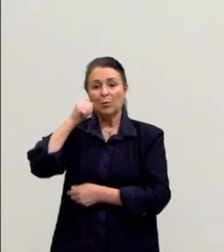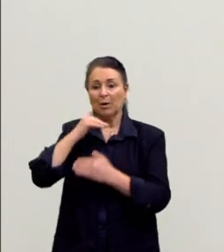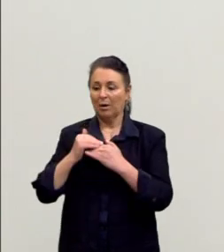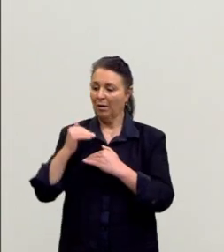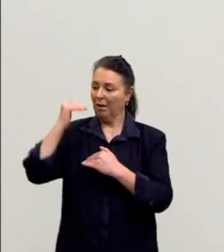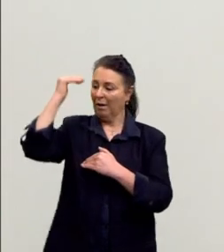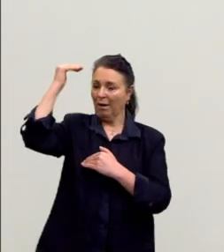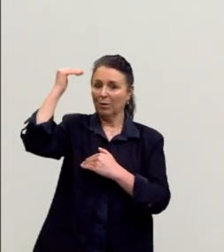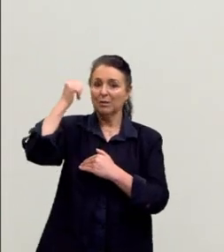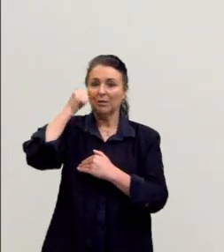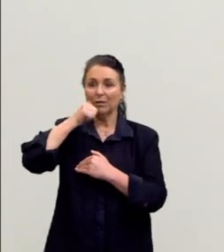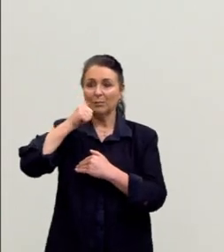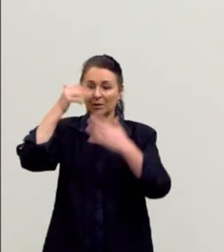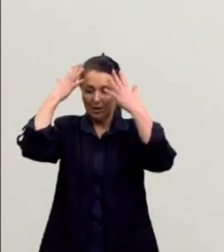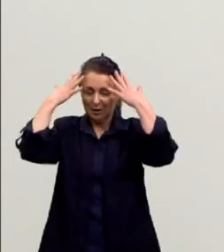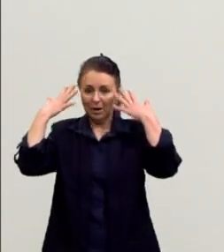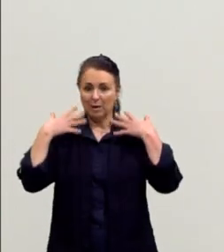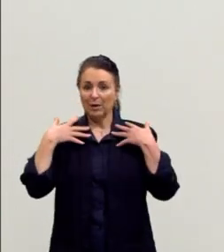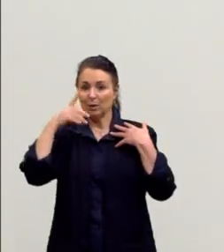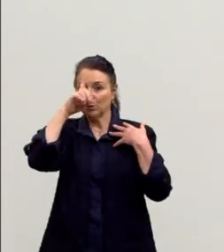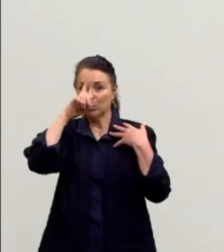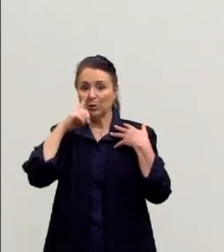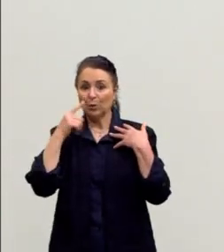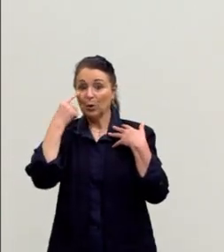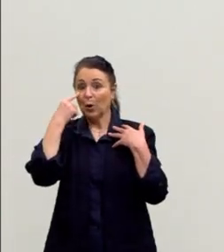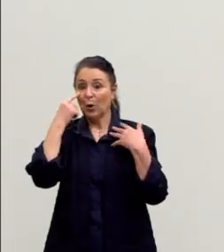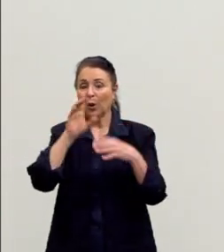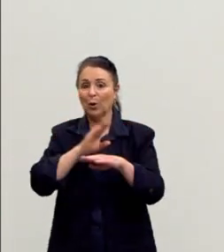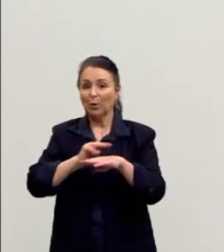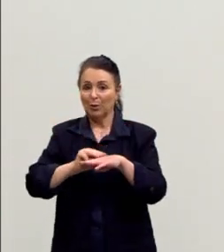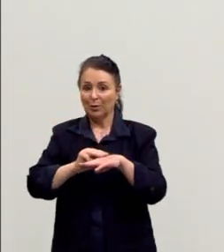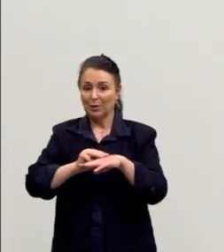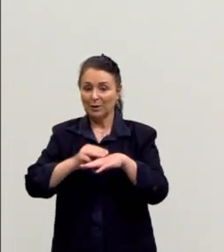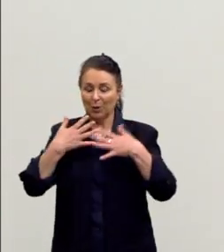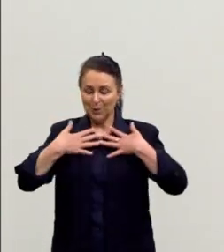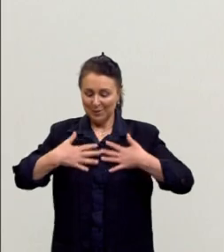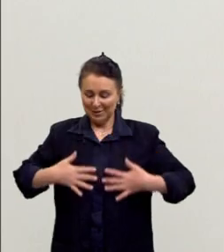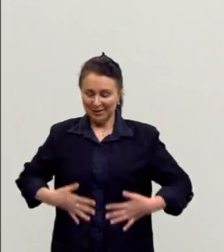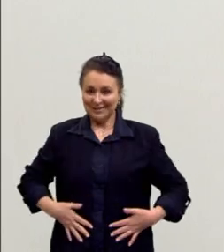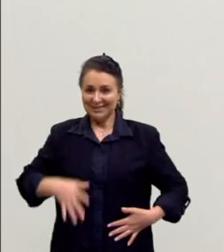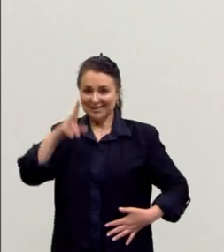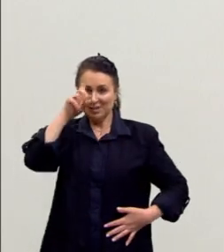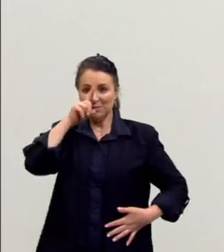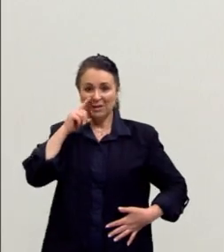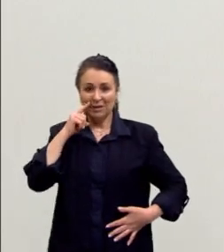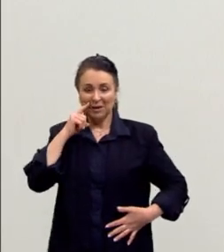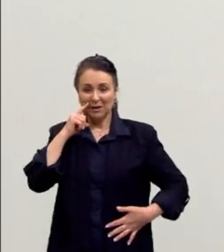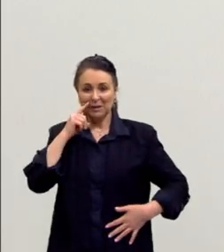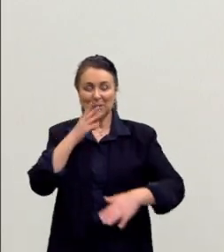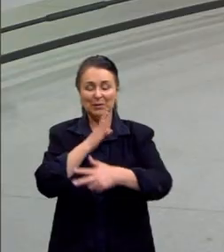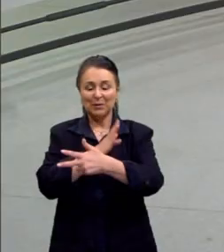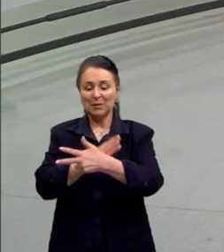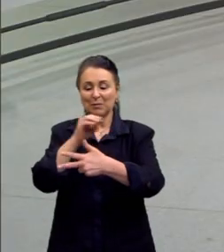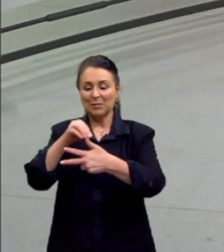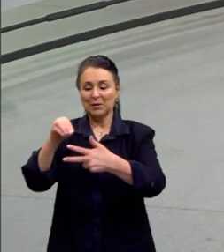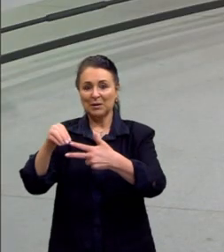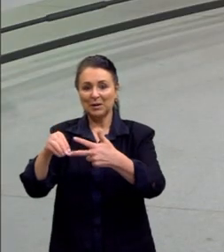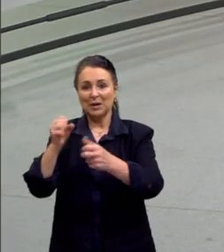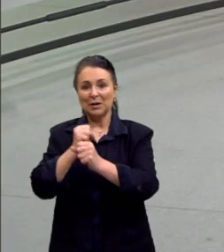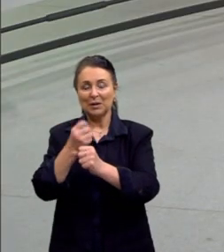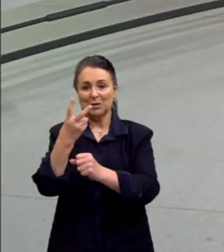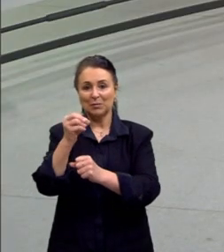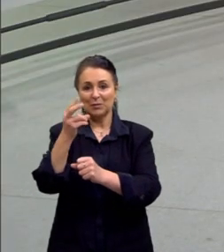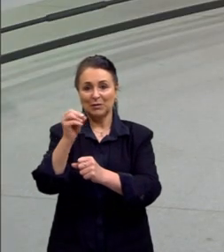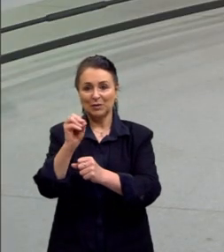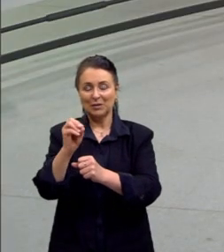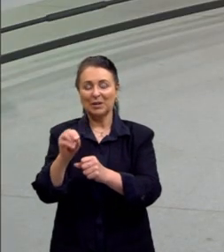de olhos castanhos, cabelos louros, e estou hoje com a camiseta amarela do pré-ENEM de 2020. E a chamar também